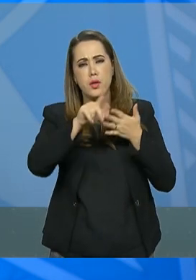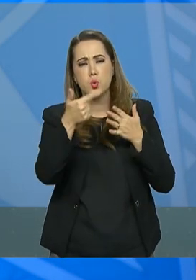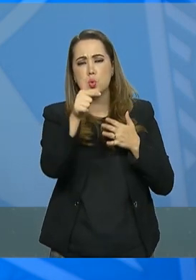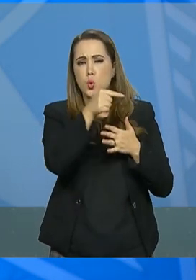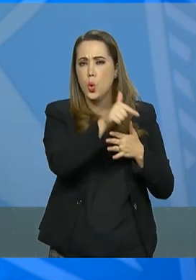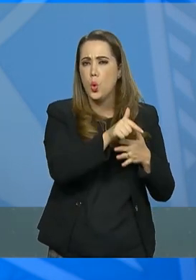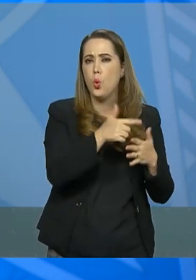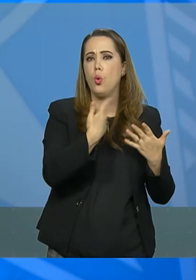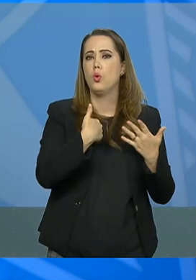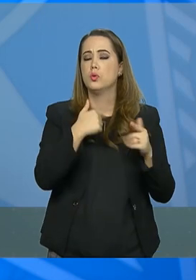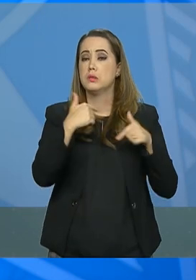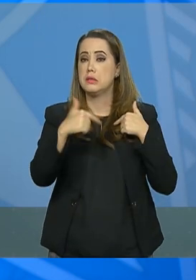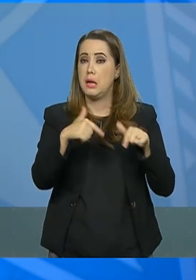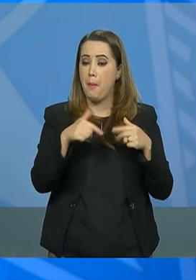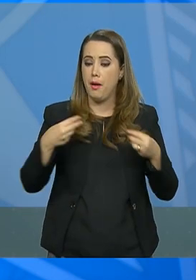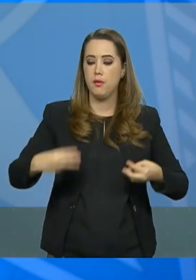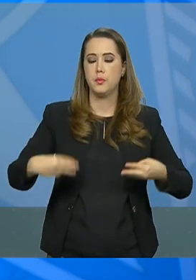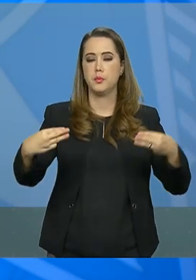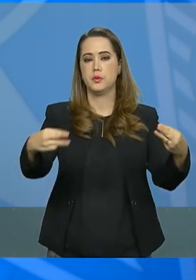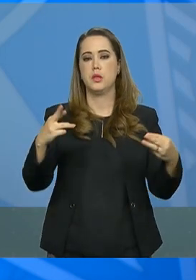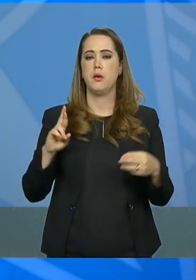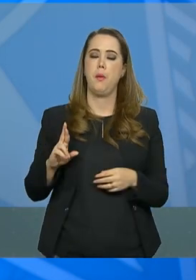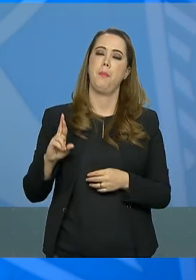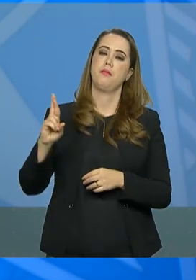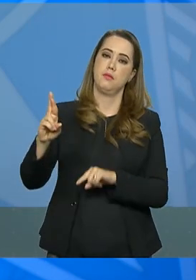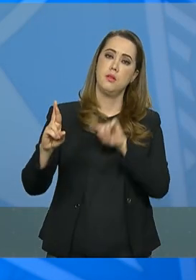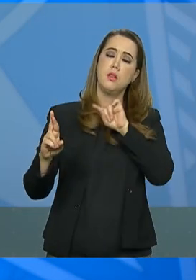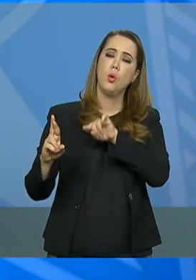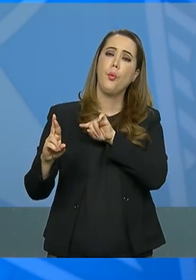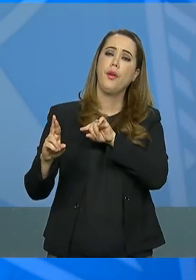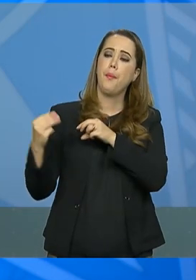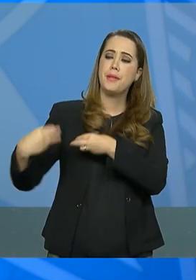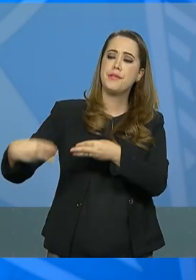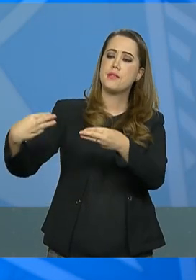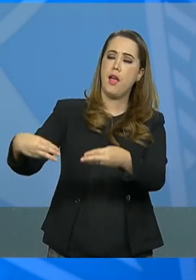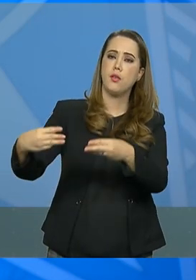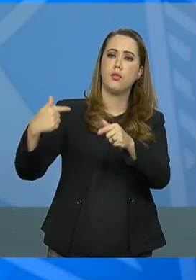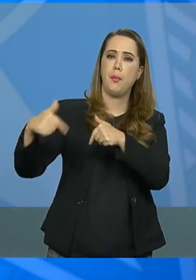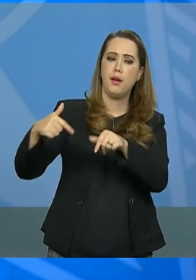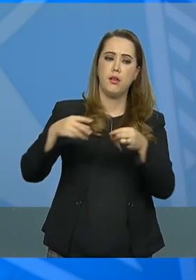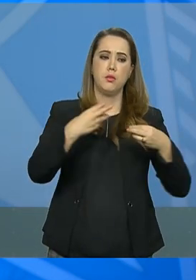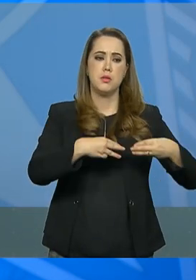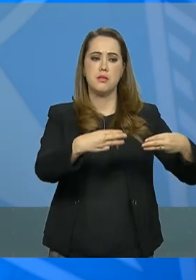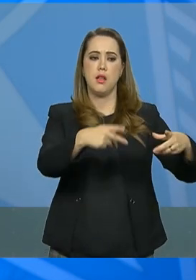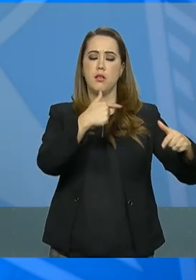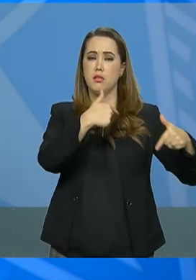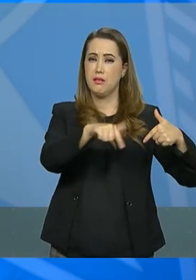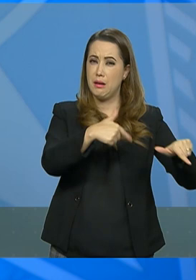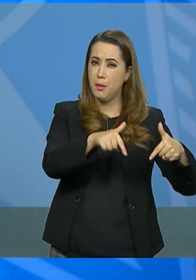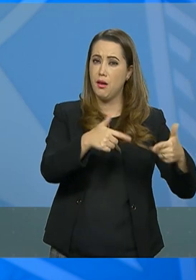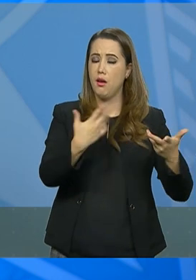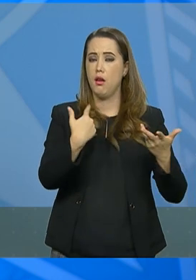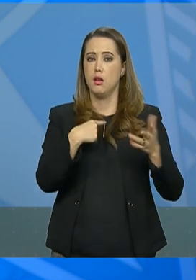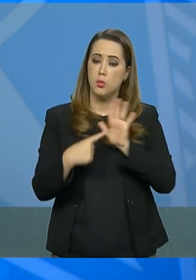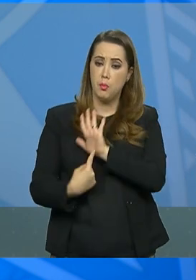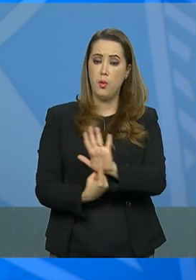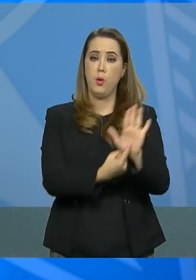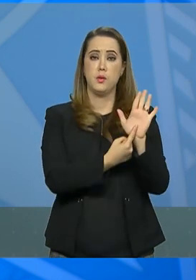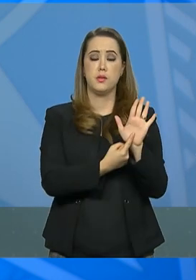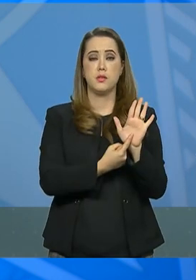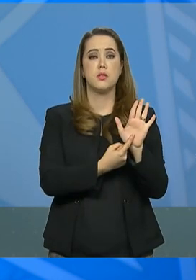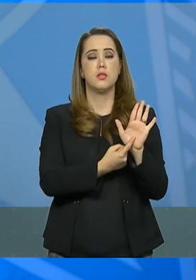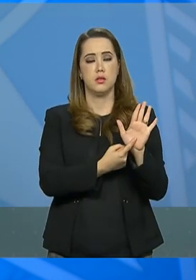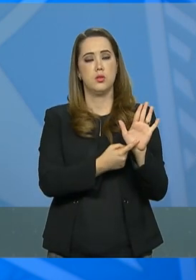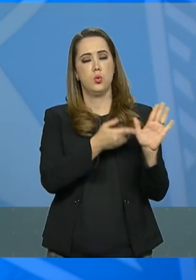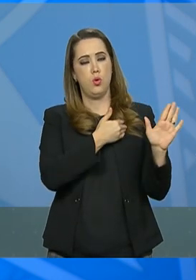pelos ministérios representam que o governo tem um planejamento bem definido de retomar